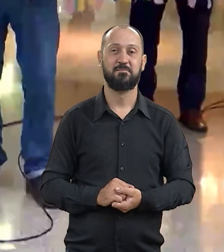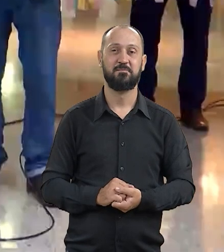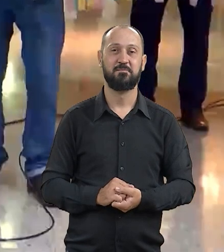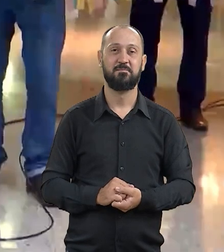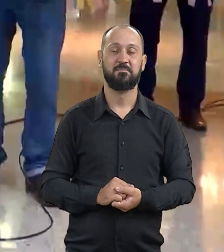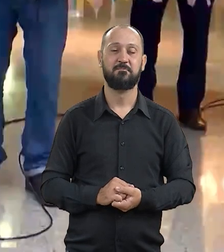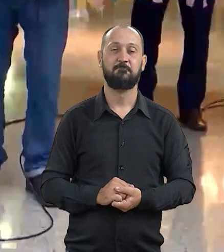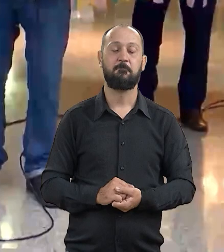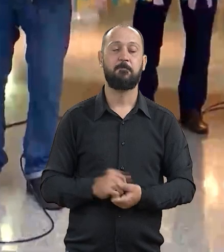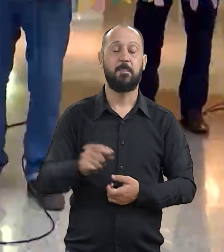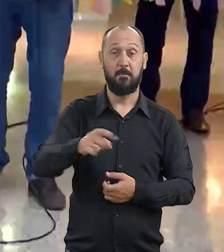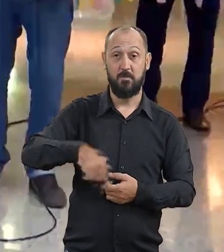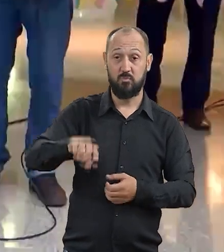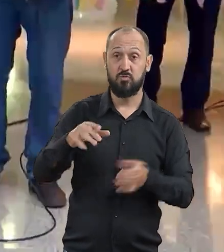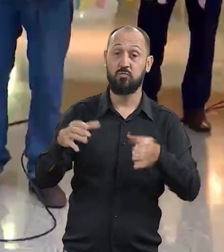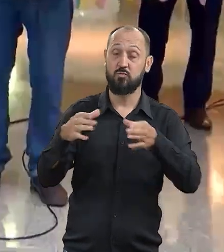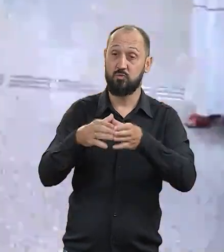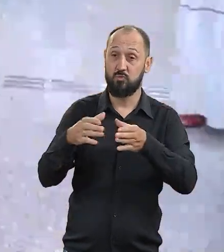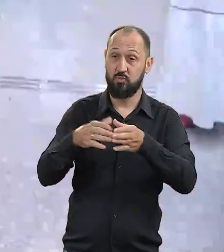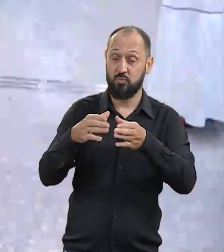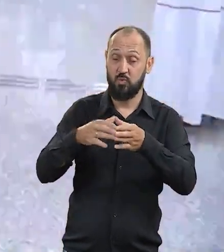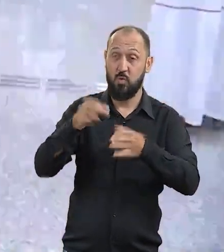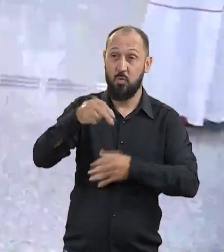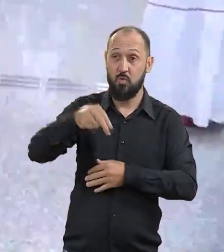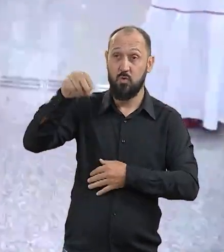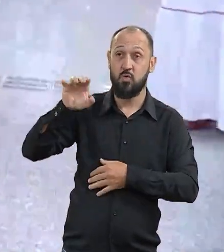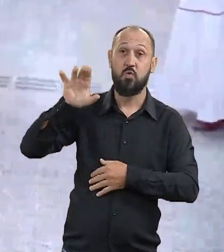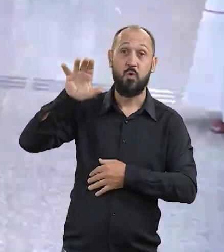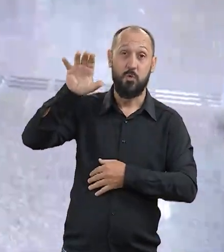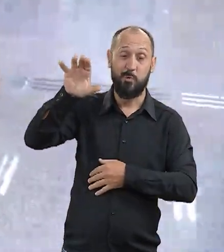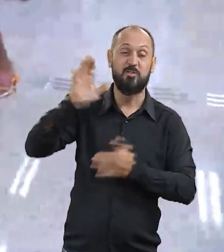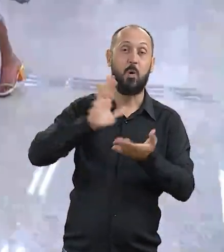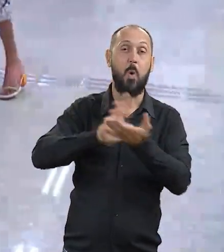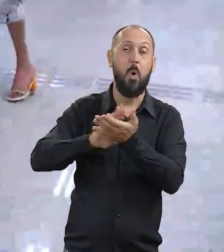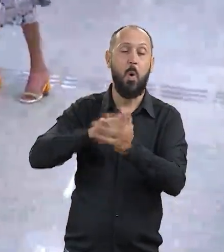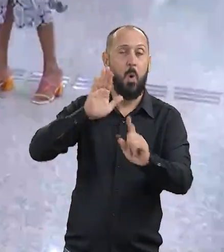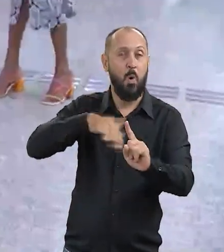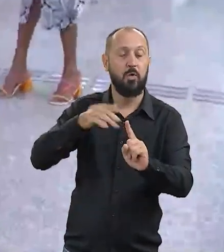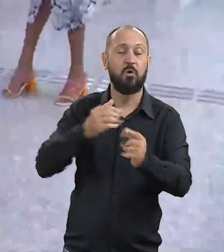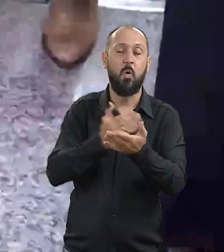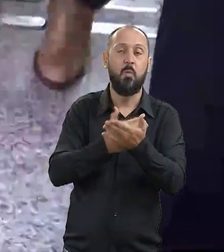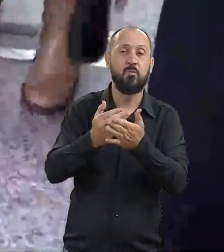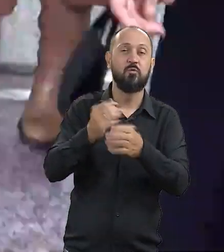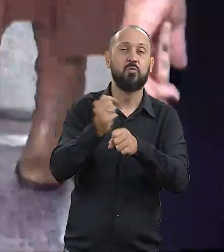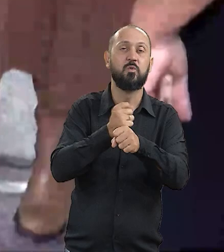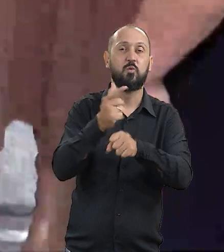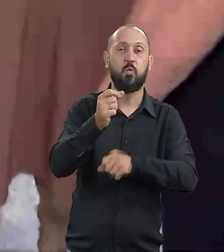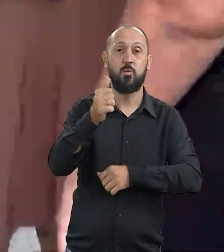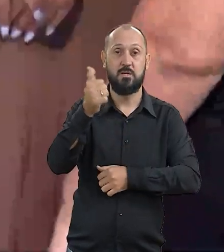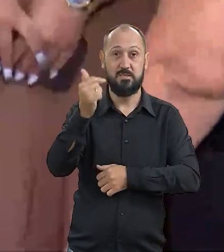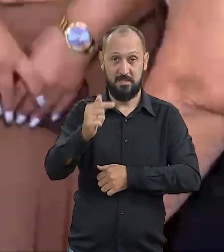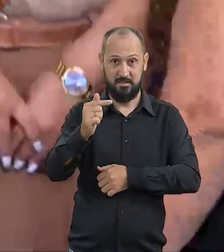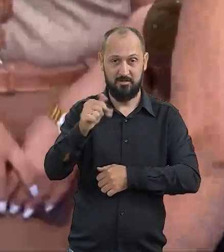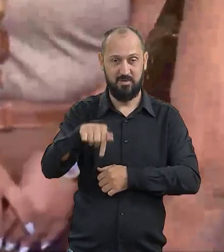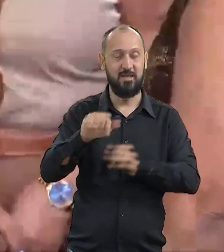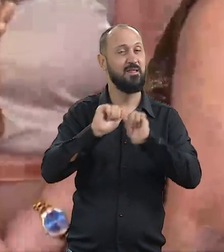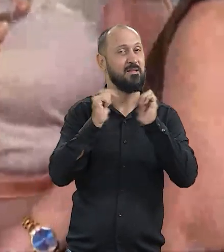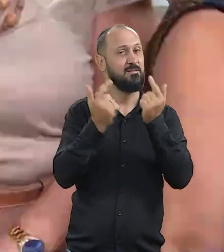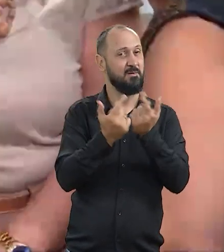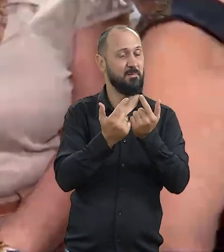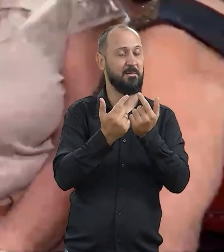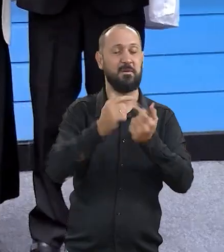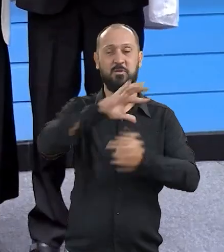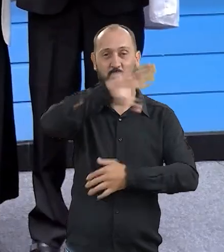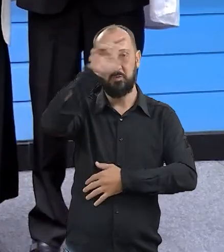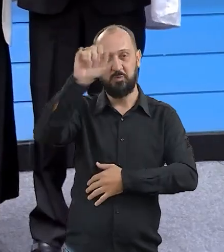Migrantes nordestinos e seus descendentes são homenageados desde 2017 pela Assembleia Legislativa de Mato Grosso